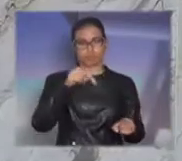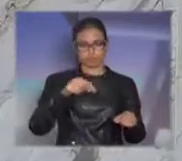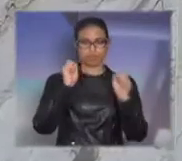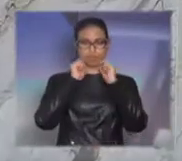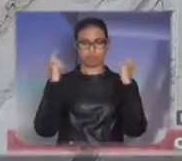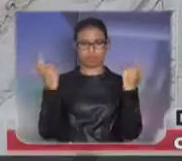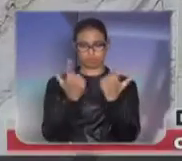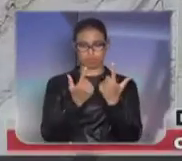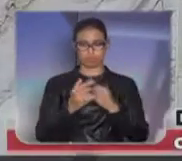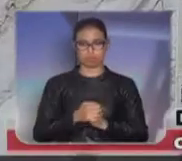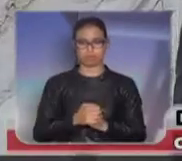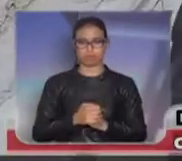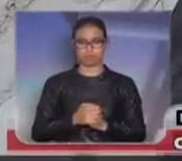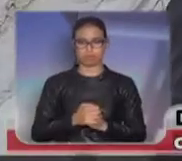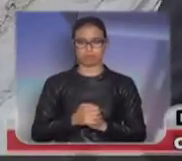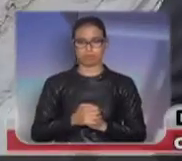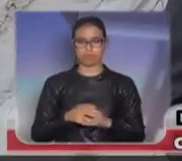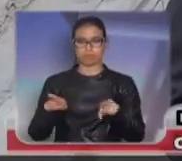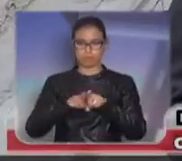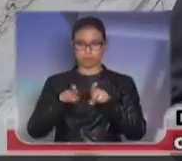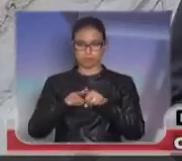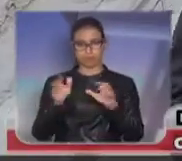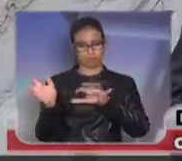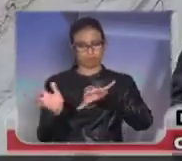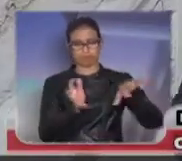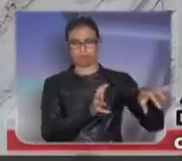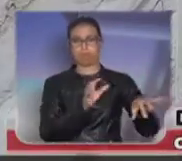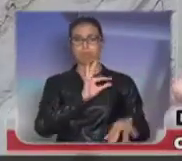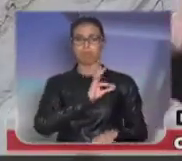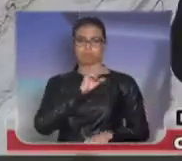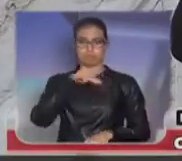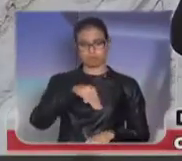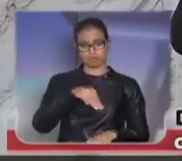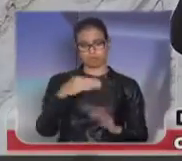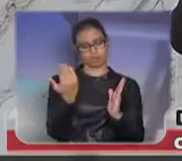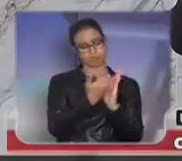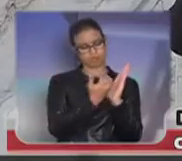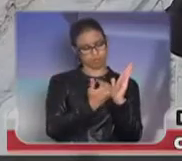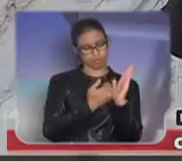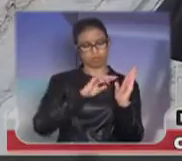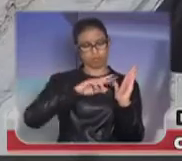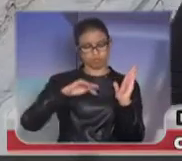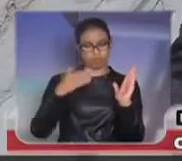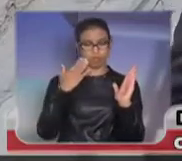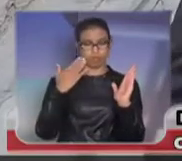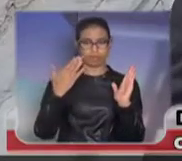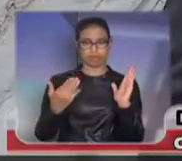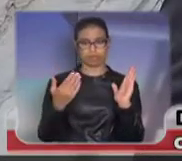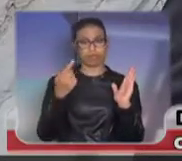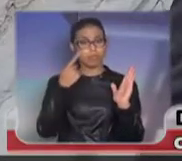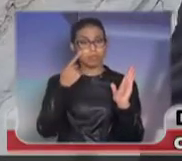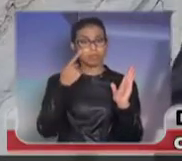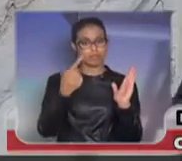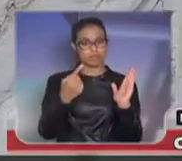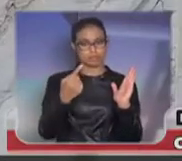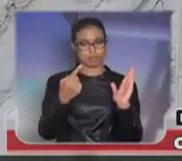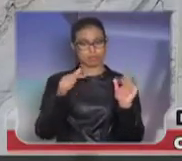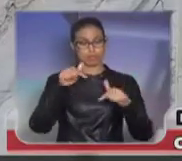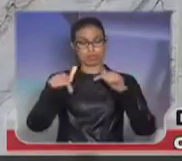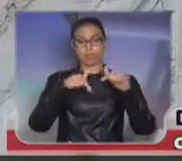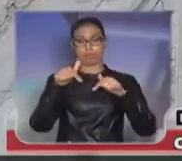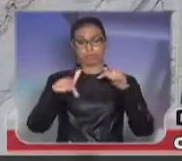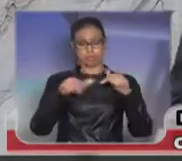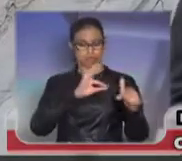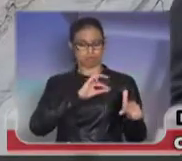Legislativa. Falando de Polícia Militar, eu trago alguns dados aqui para os senhores terem noção da grandeza do serviço da